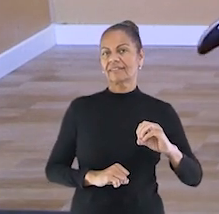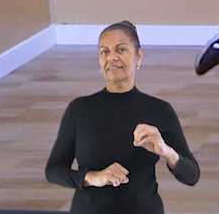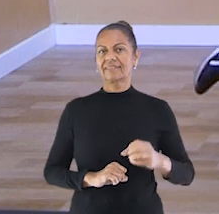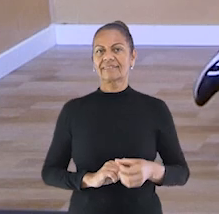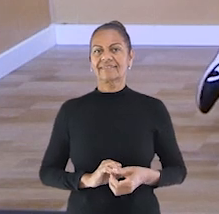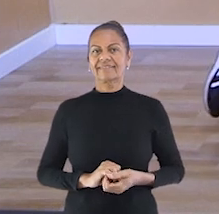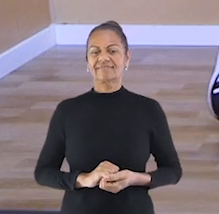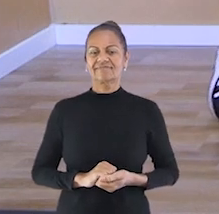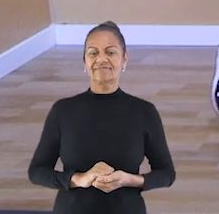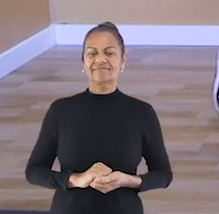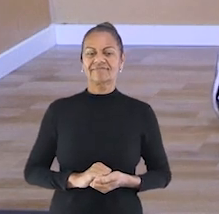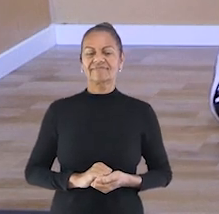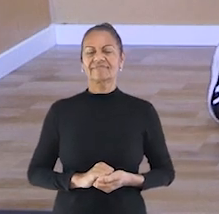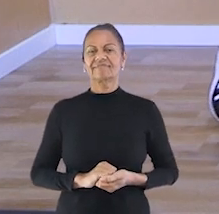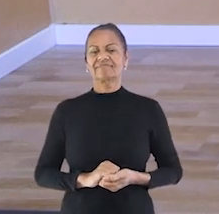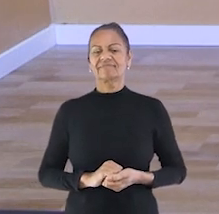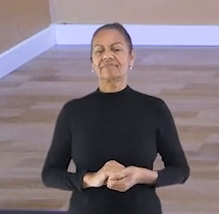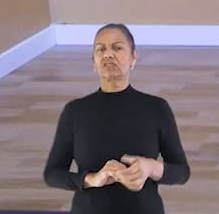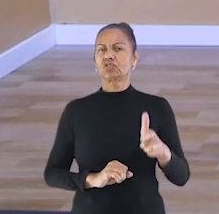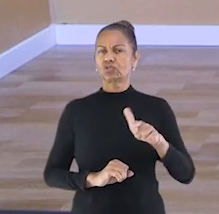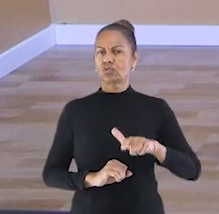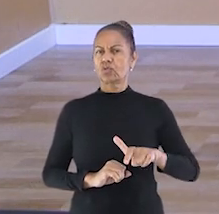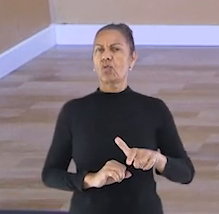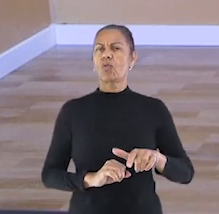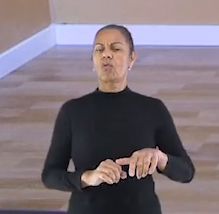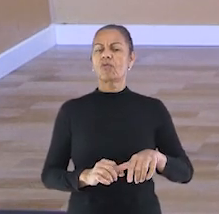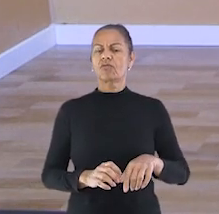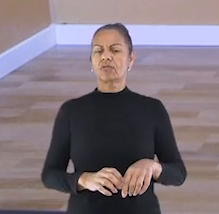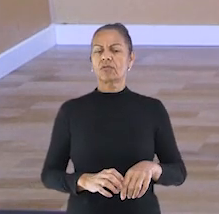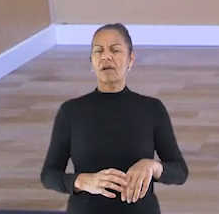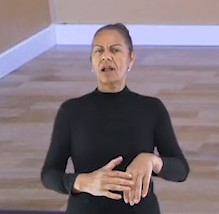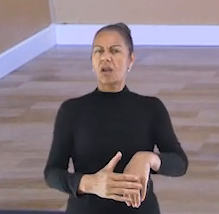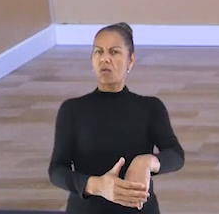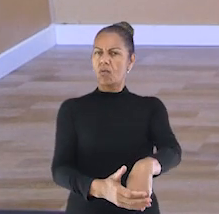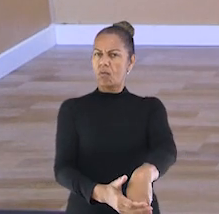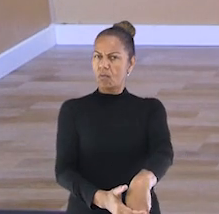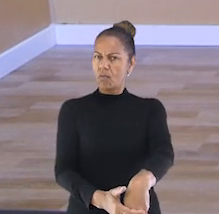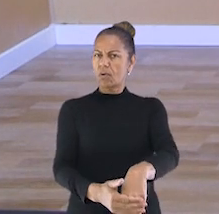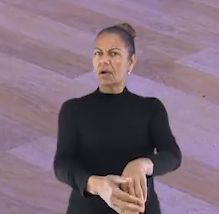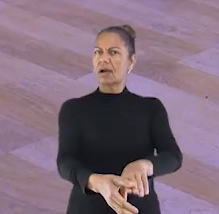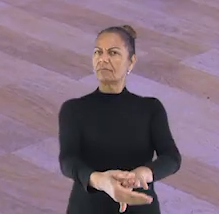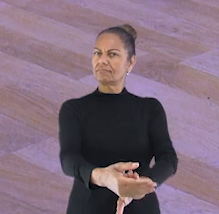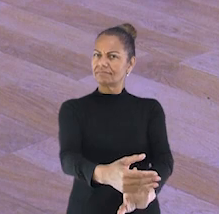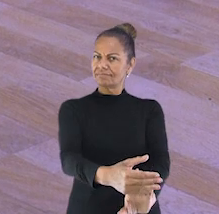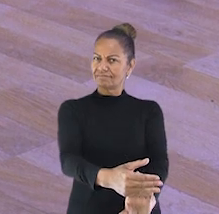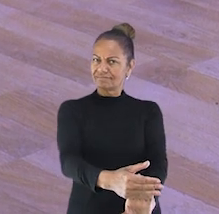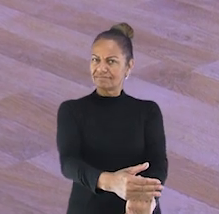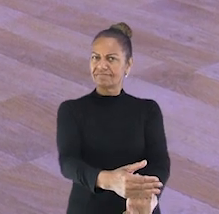dez. Alongou novamente. Temos mais um, hein?